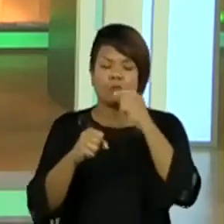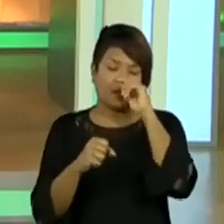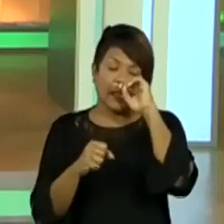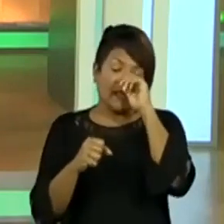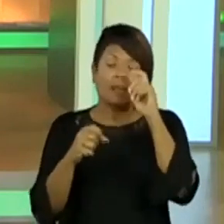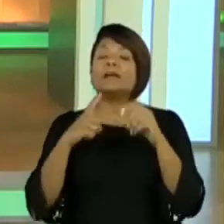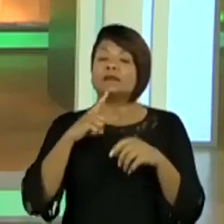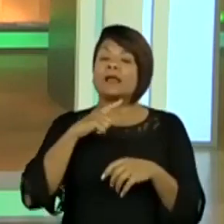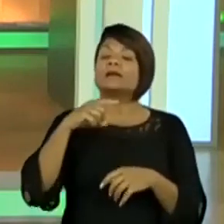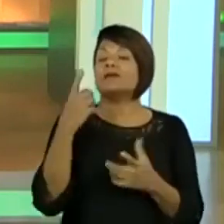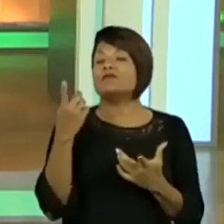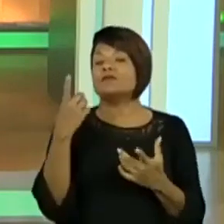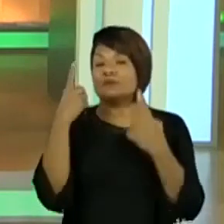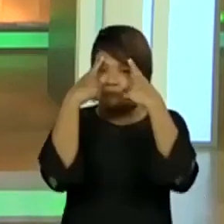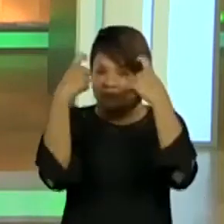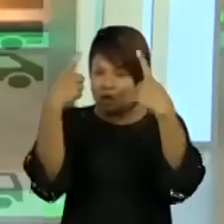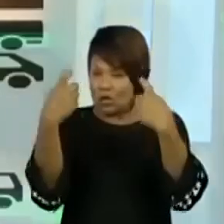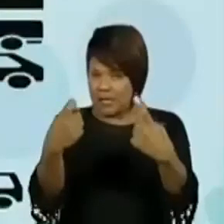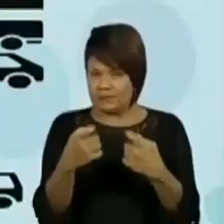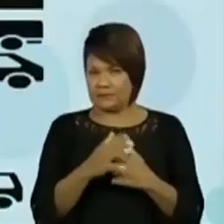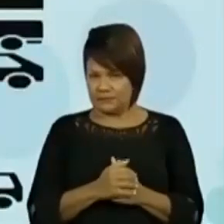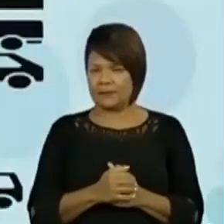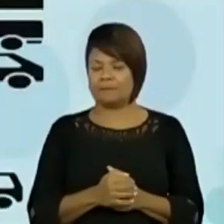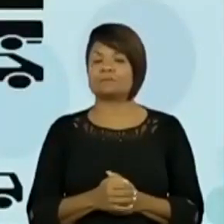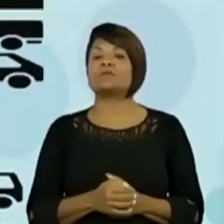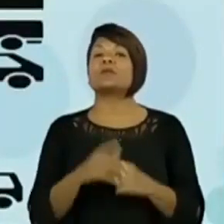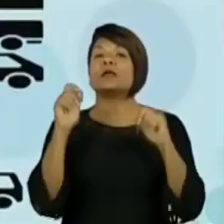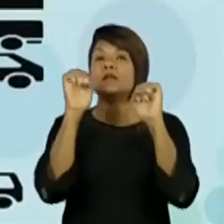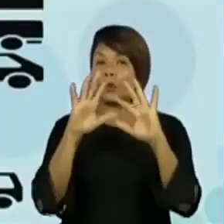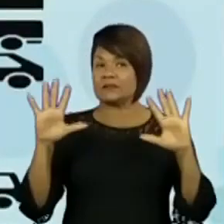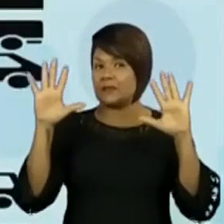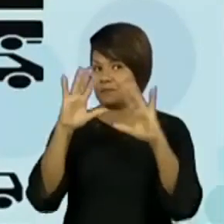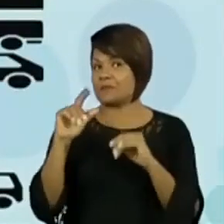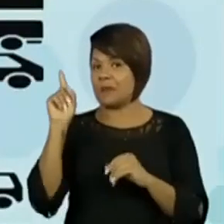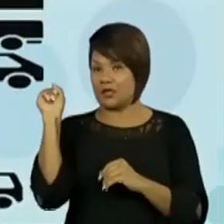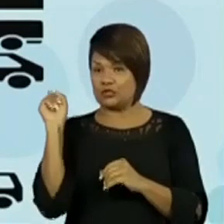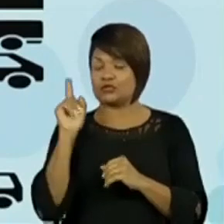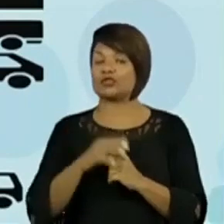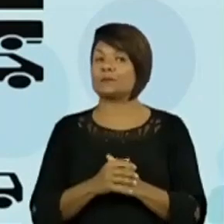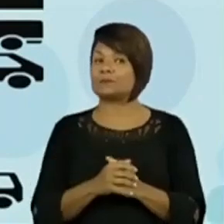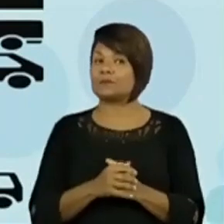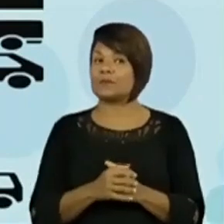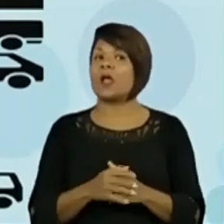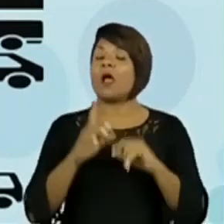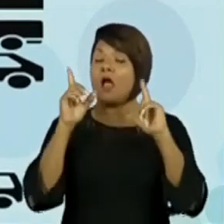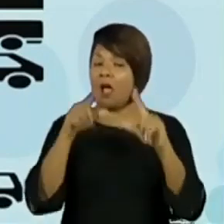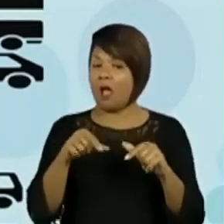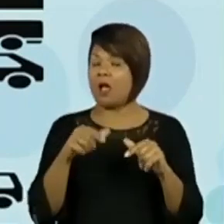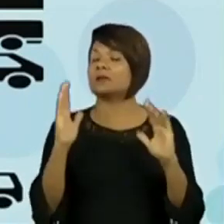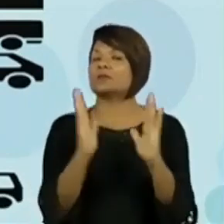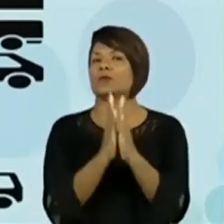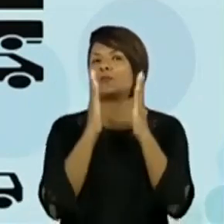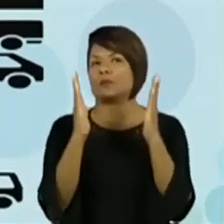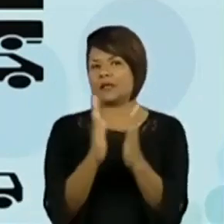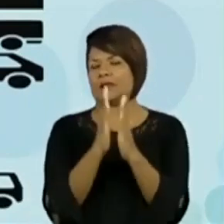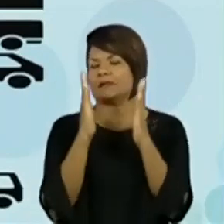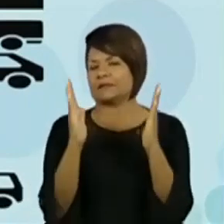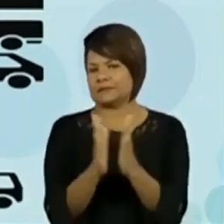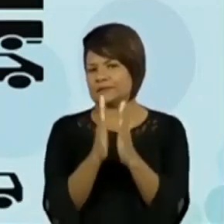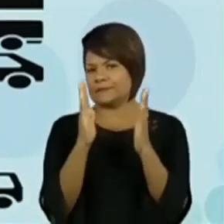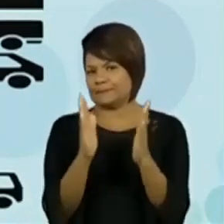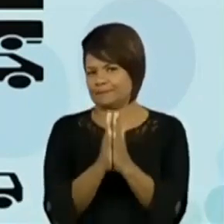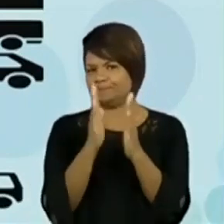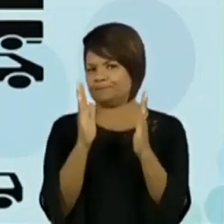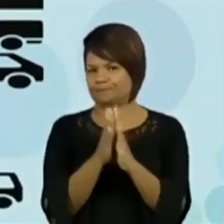imagem aqui que o Pro está colocando também para vocês, essa imagem é a imagem da pobreza, que